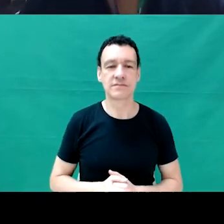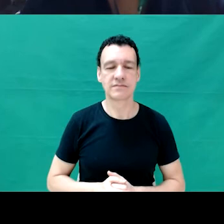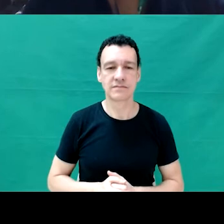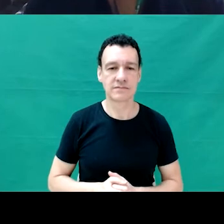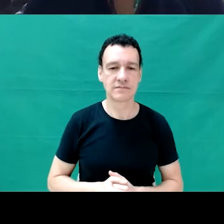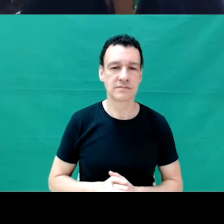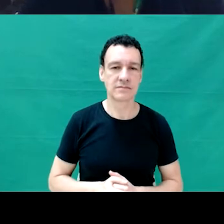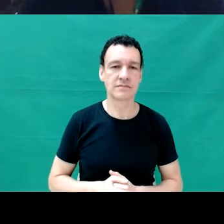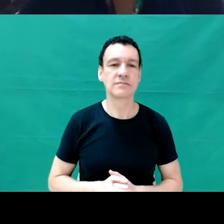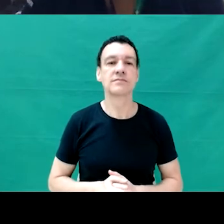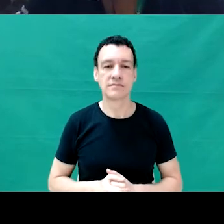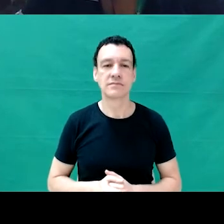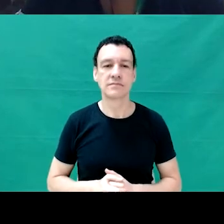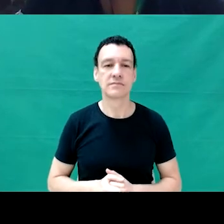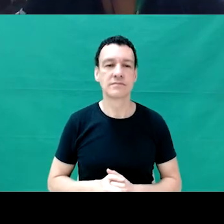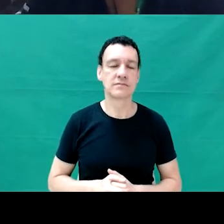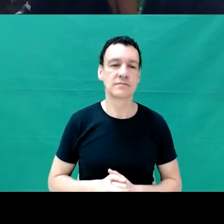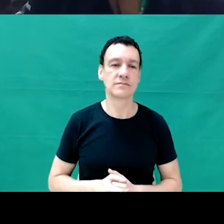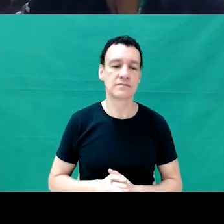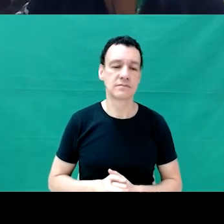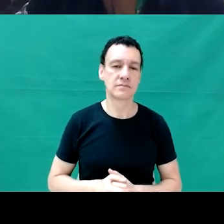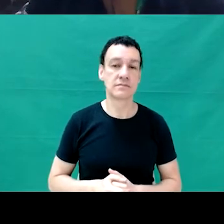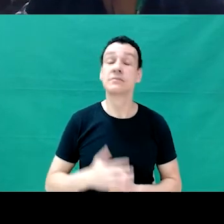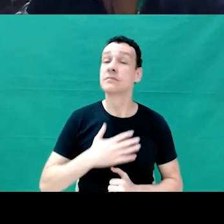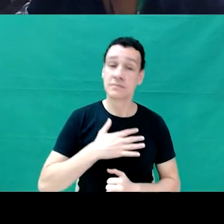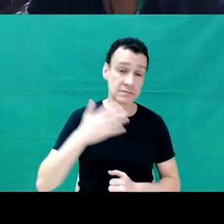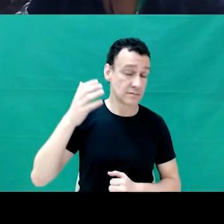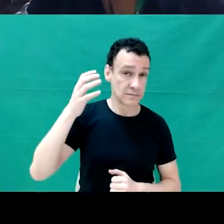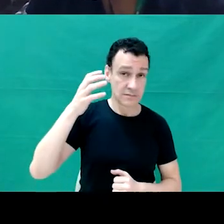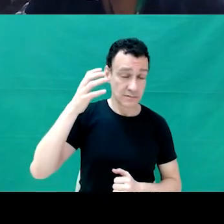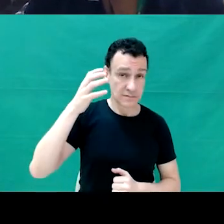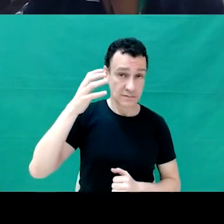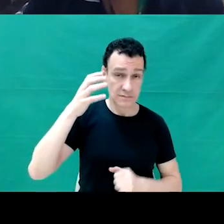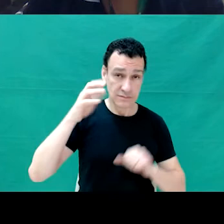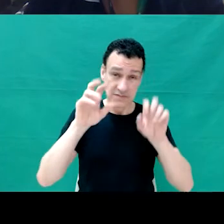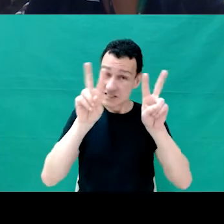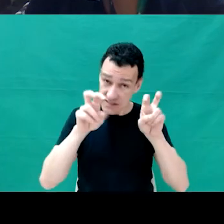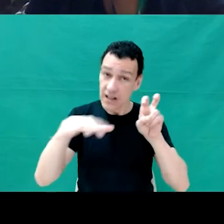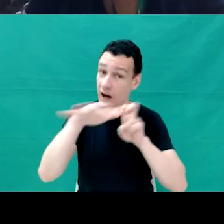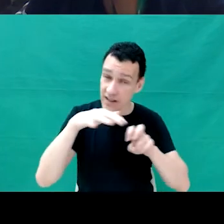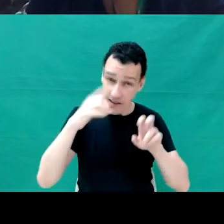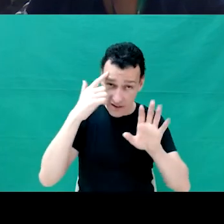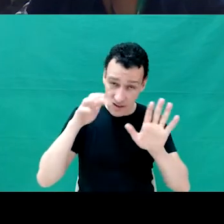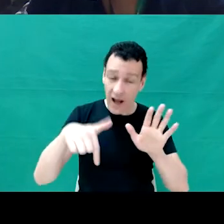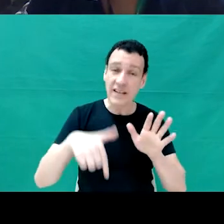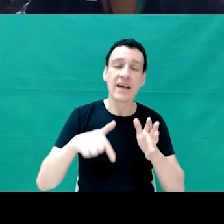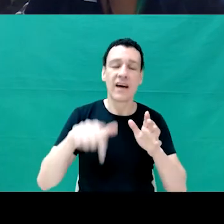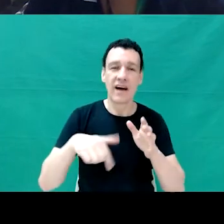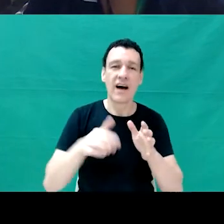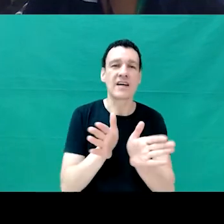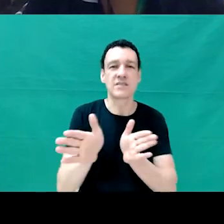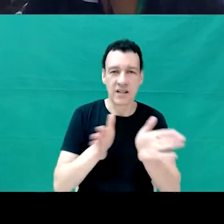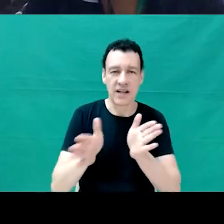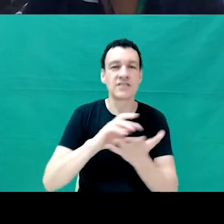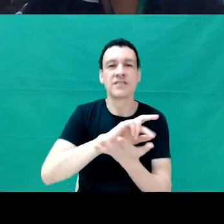A proposta da minha palestra dentro da trilha de acessibilidade e diversidade era fazer um recorte